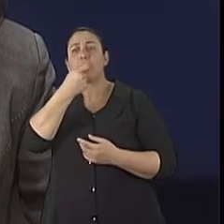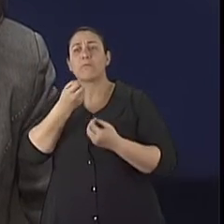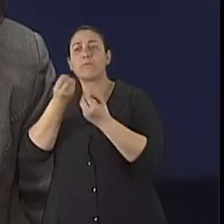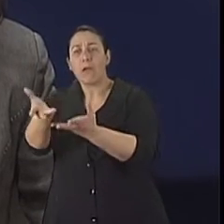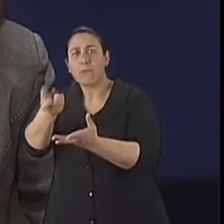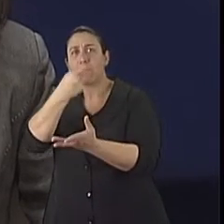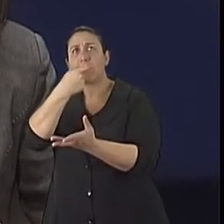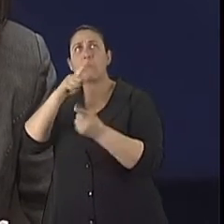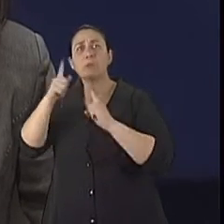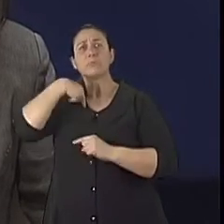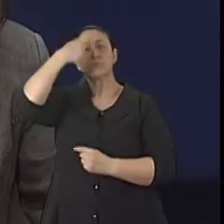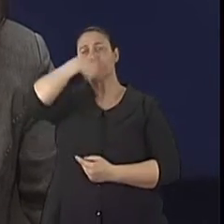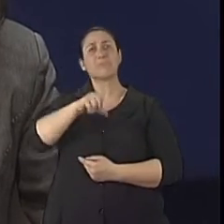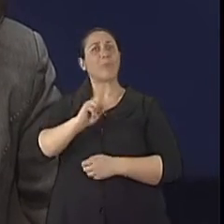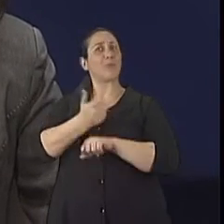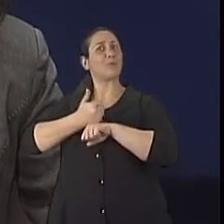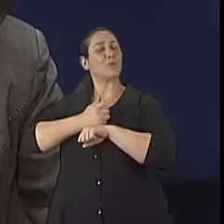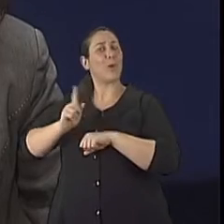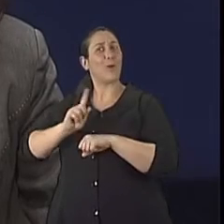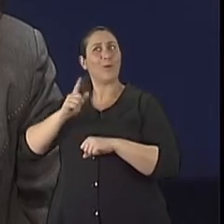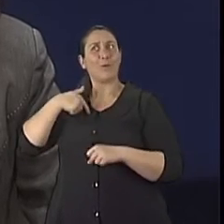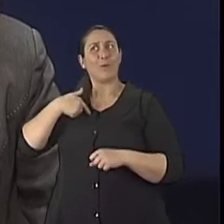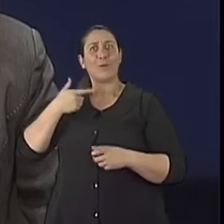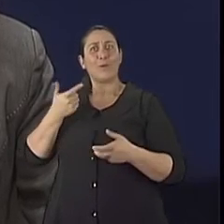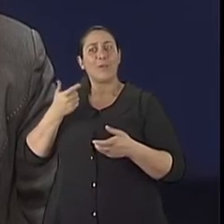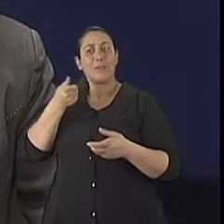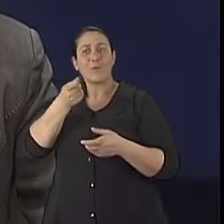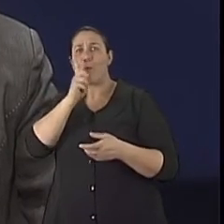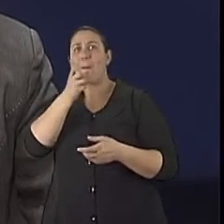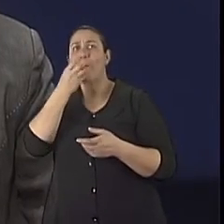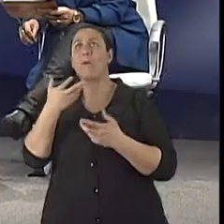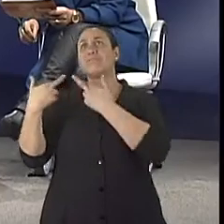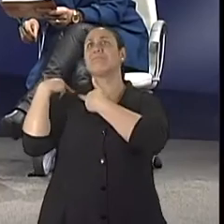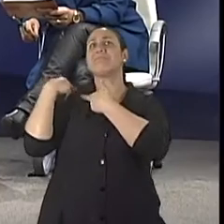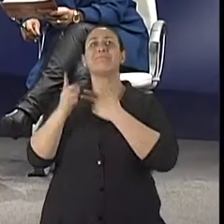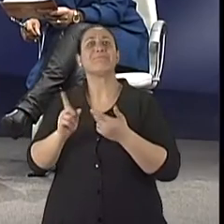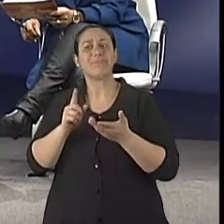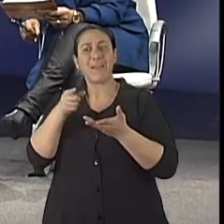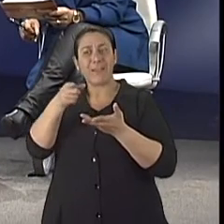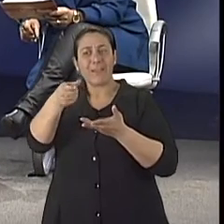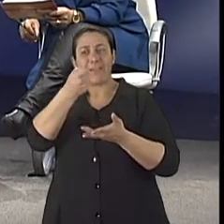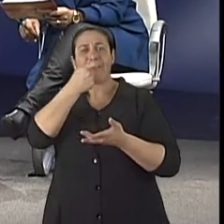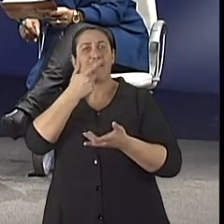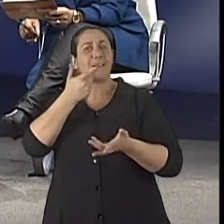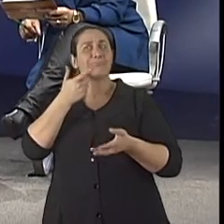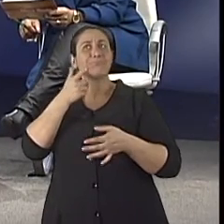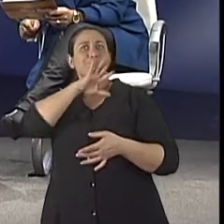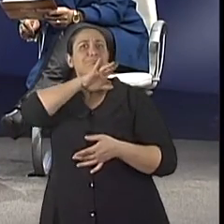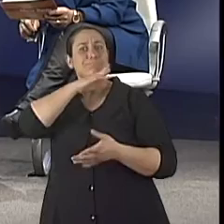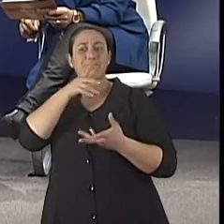que normalmente não é uma automedicação responsável, né? Então não seria algo que